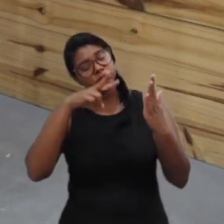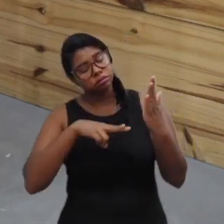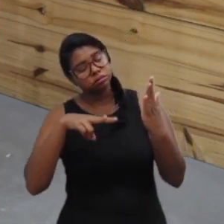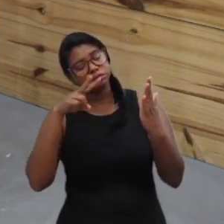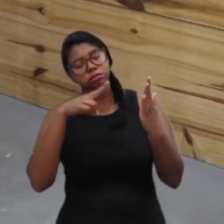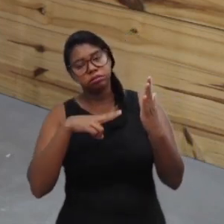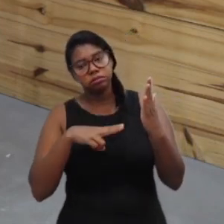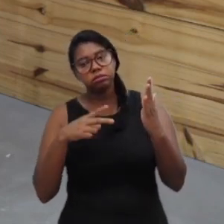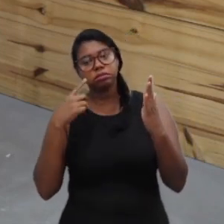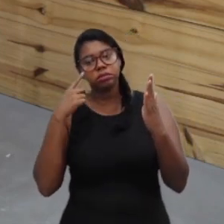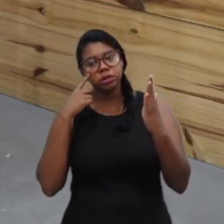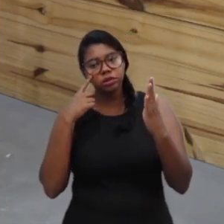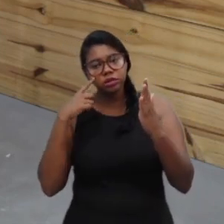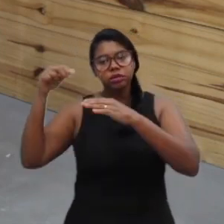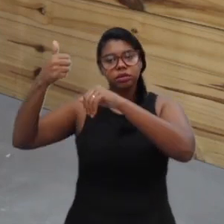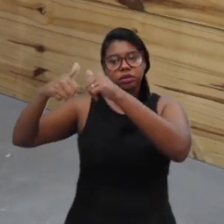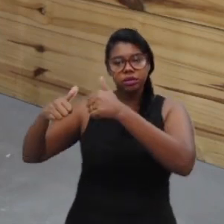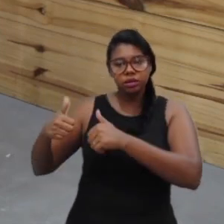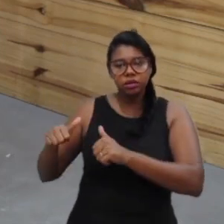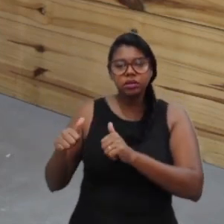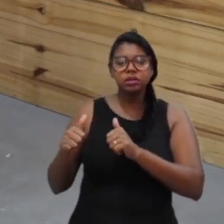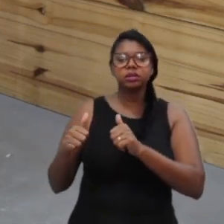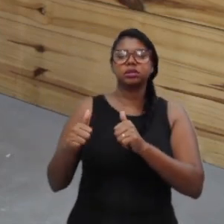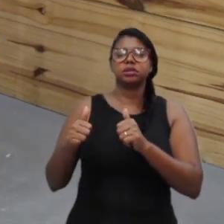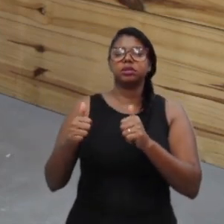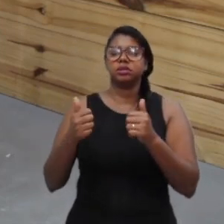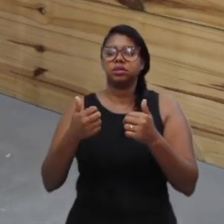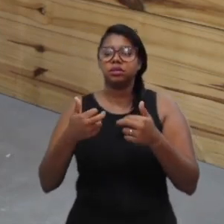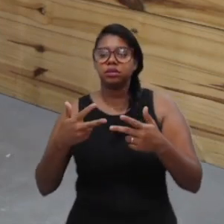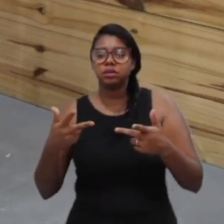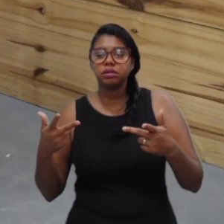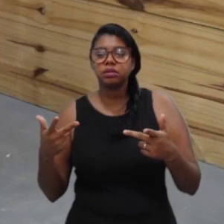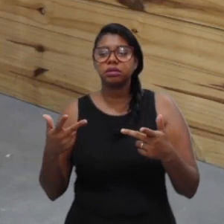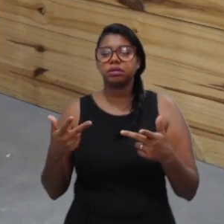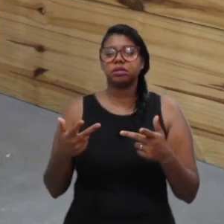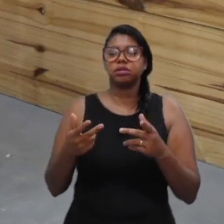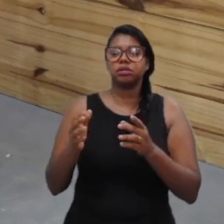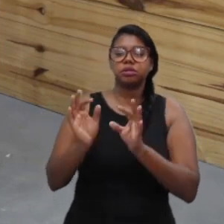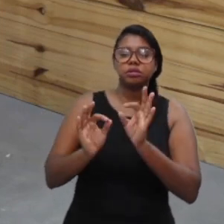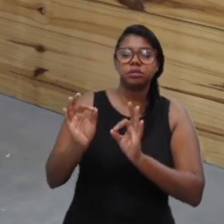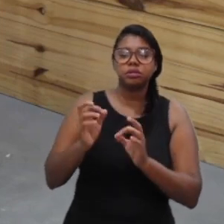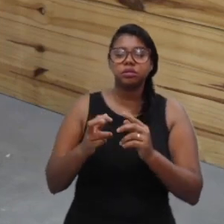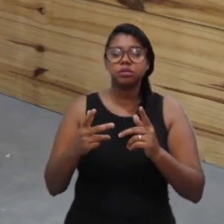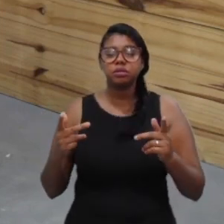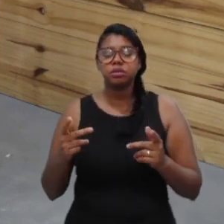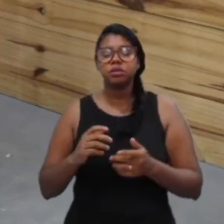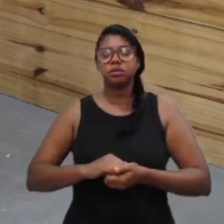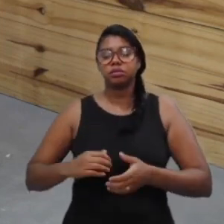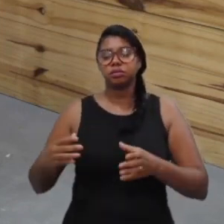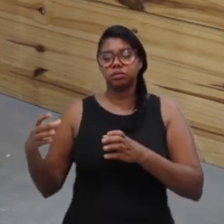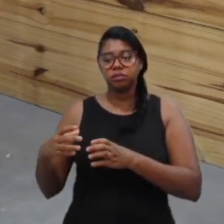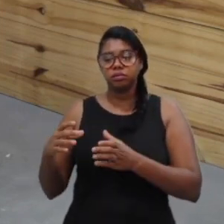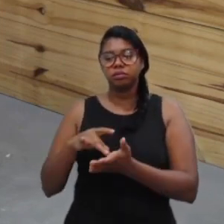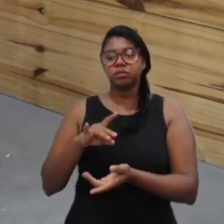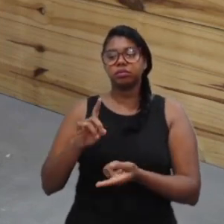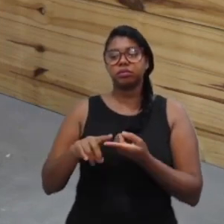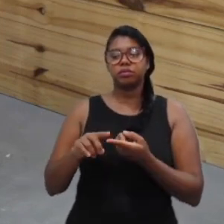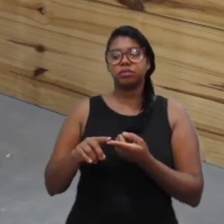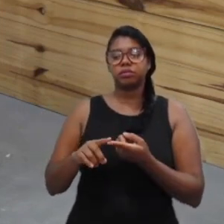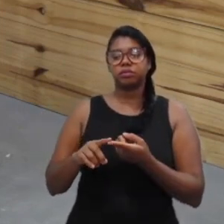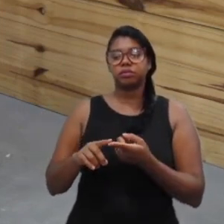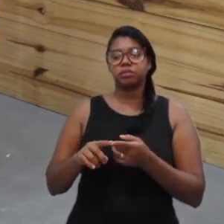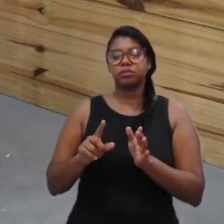Então, eu tenho que estar ali acompanhando e fazendo os ajustes. E, antes de tomar a